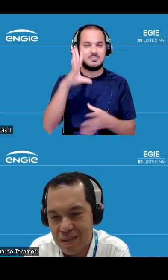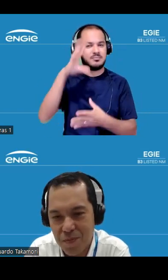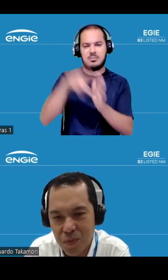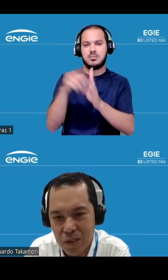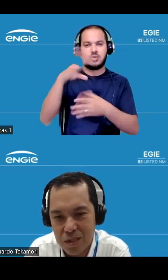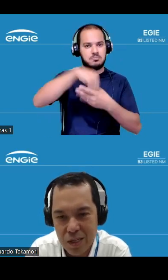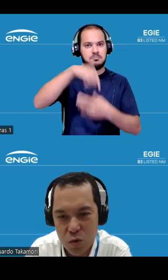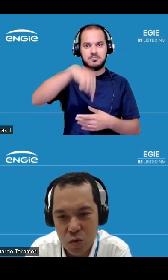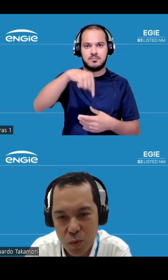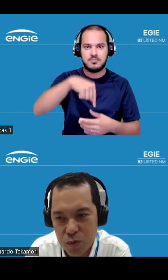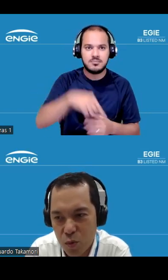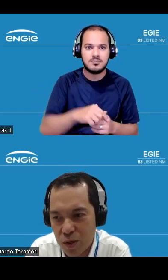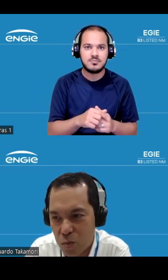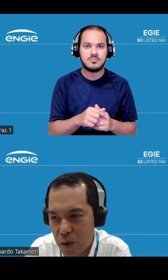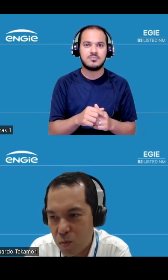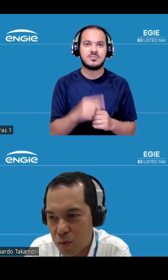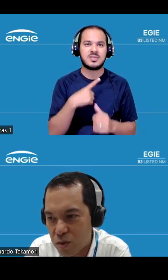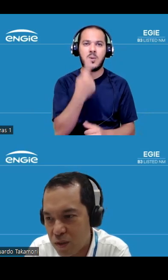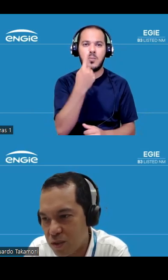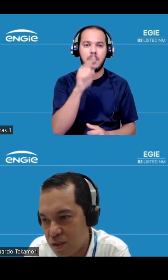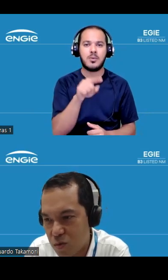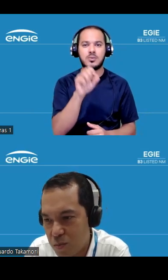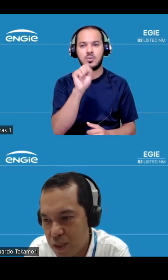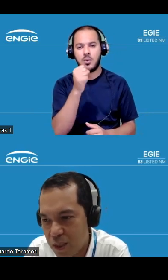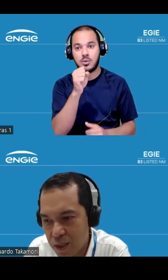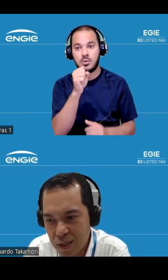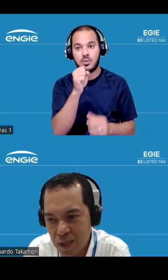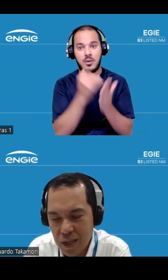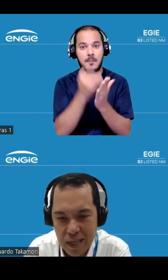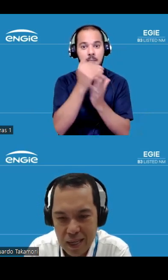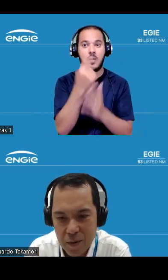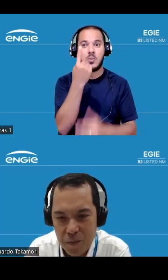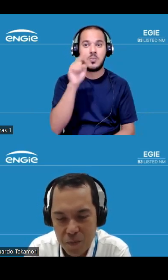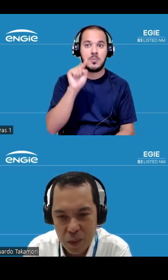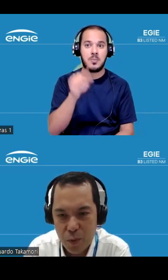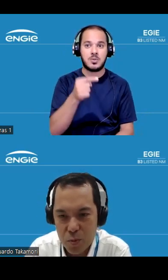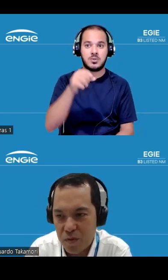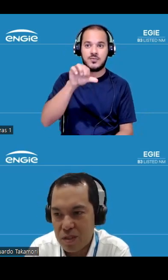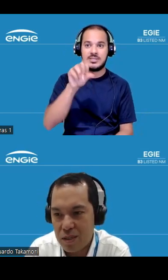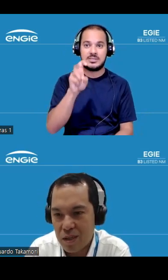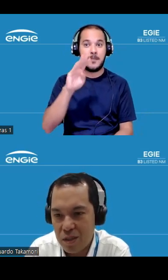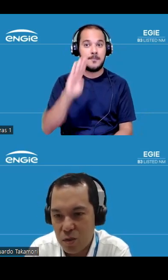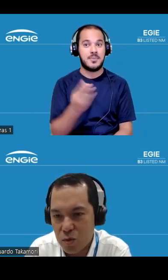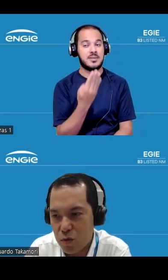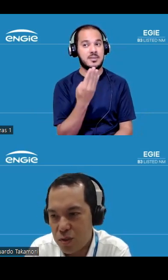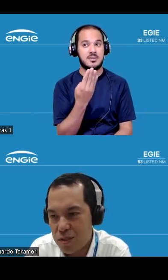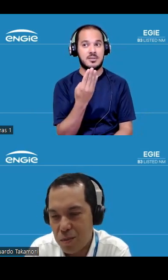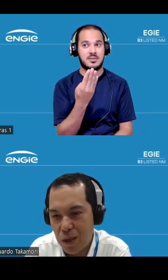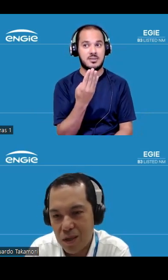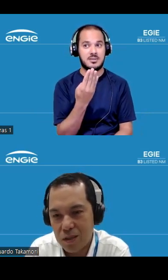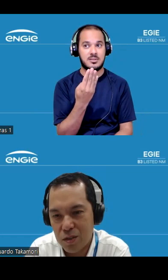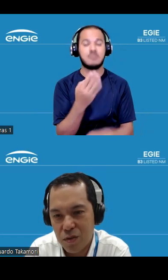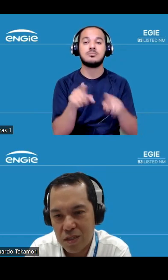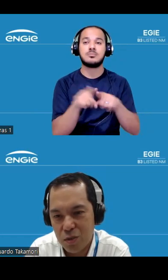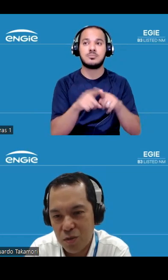barras que saem de 1.8 para 1.95 bi depois para facilitar a vida de todos vocês